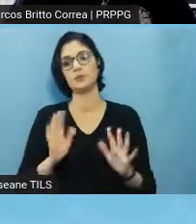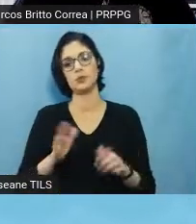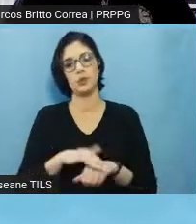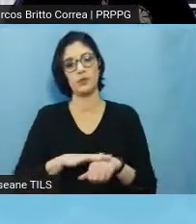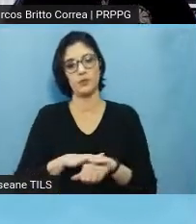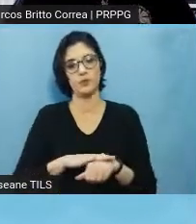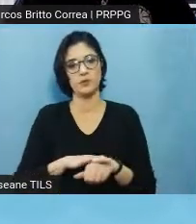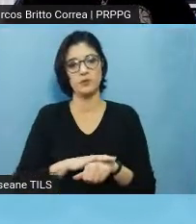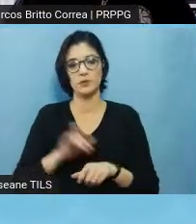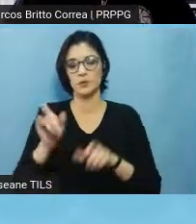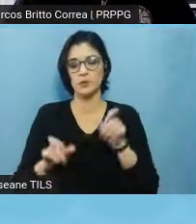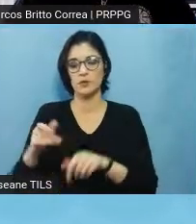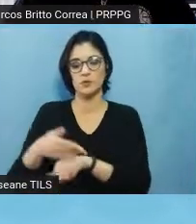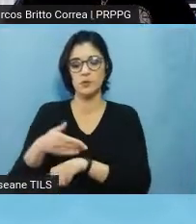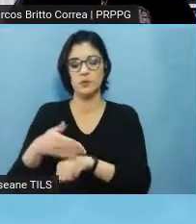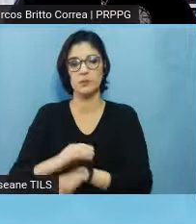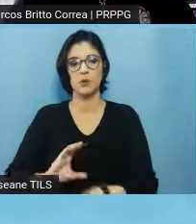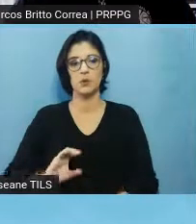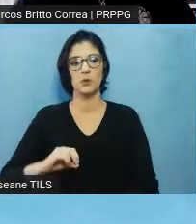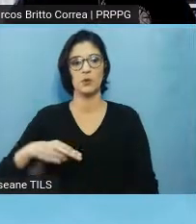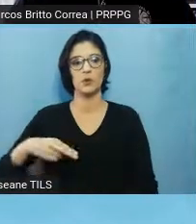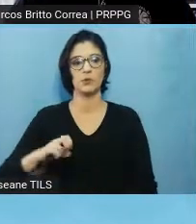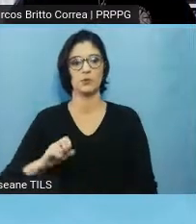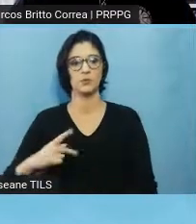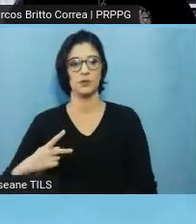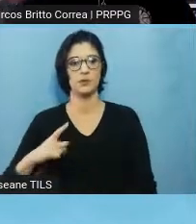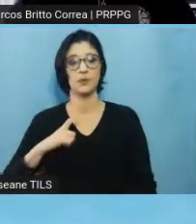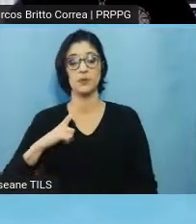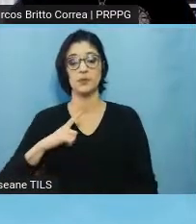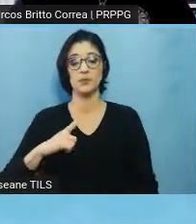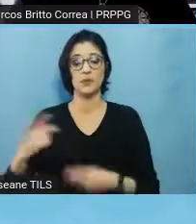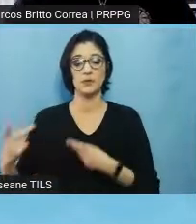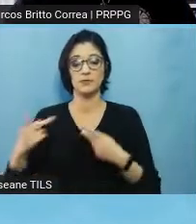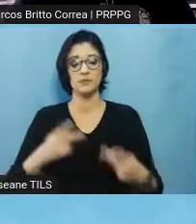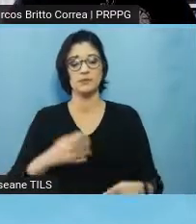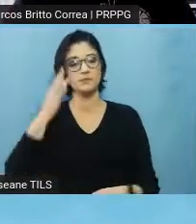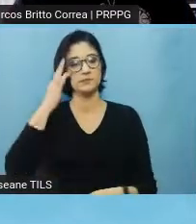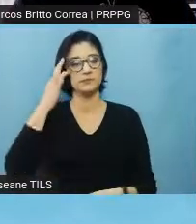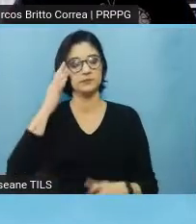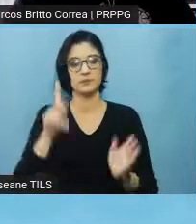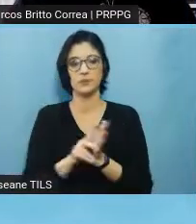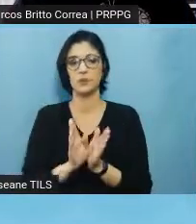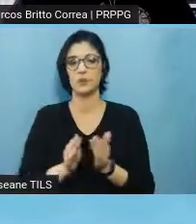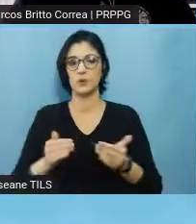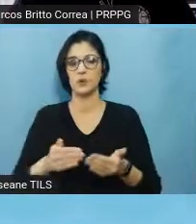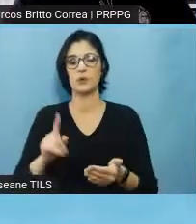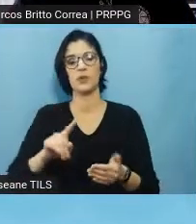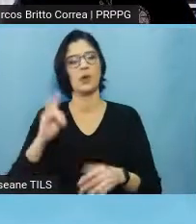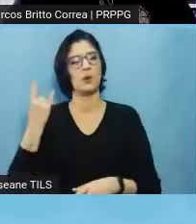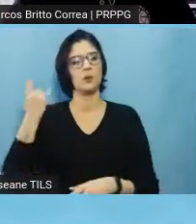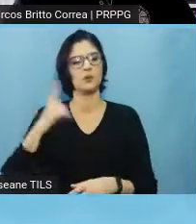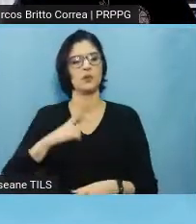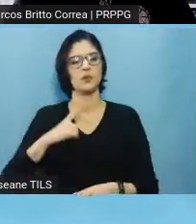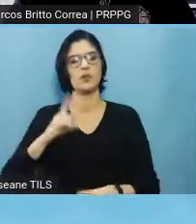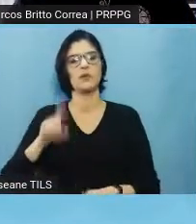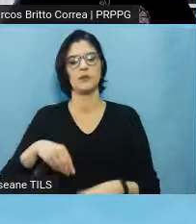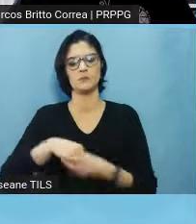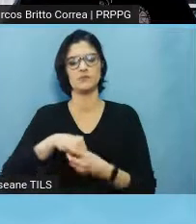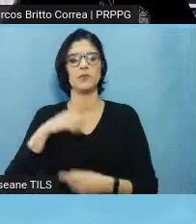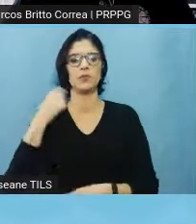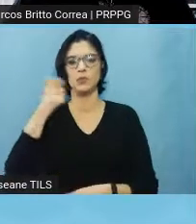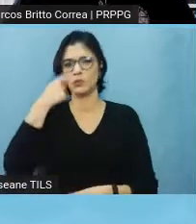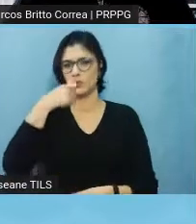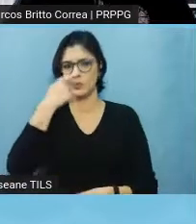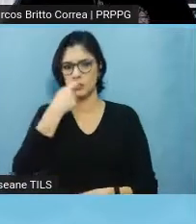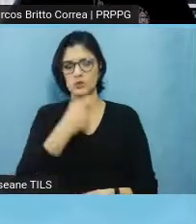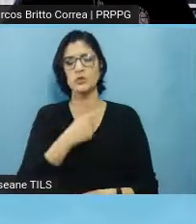Conep, que veio, eles fazem visitas técnicas aos comitês, a última que foi feita foi na odontologia, mas, foi feita